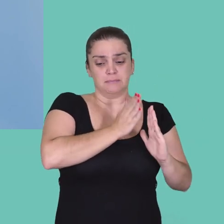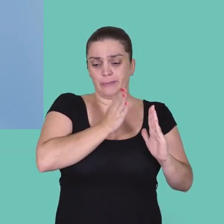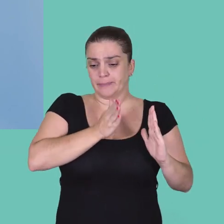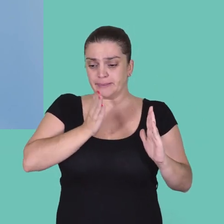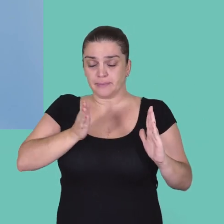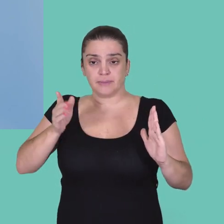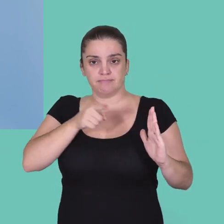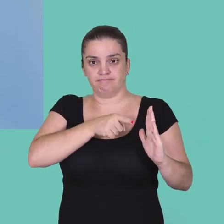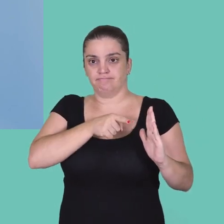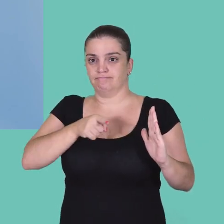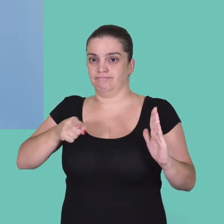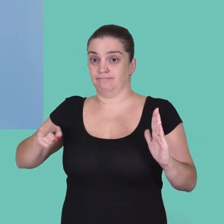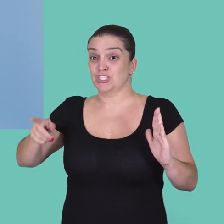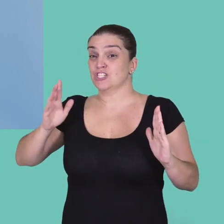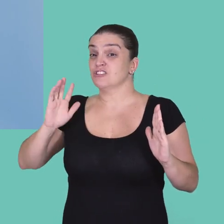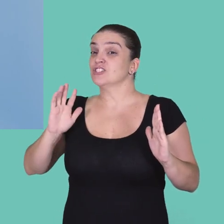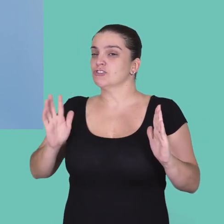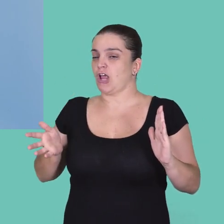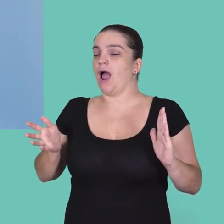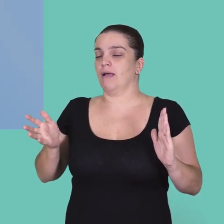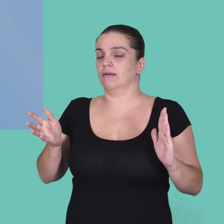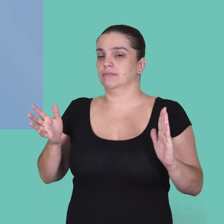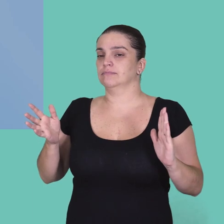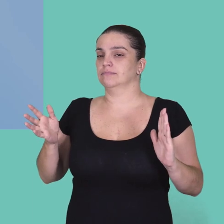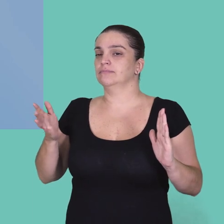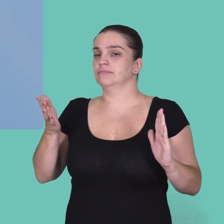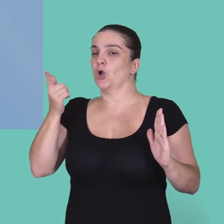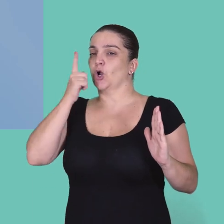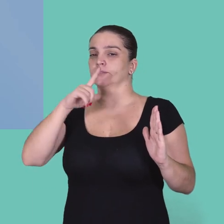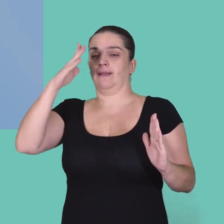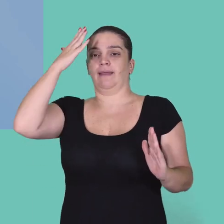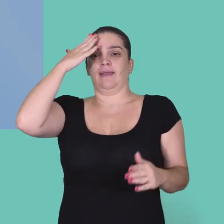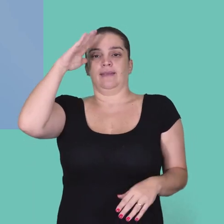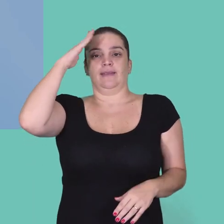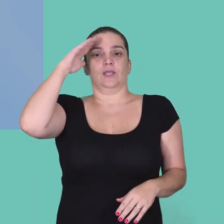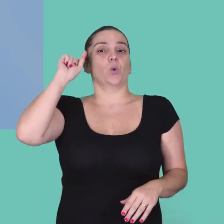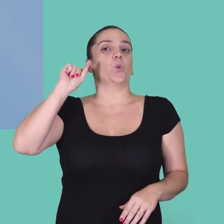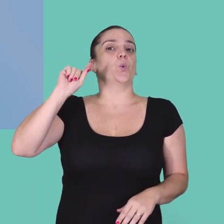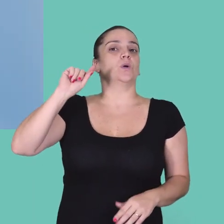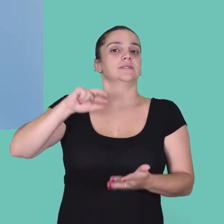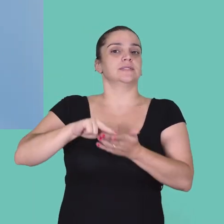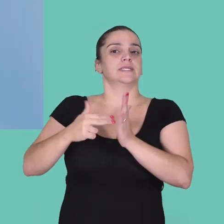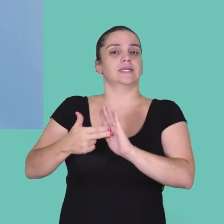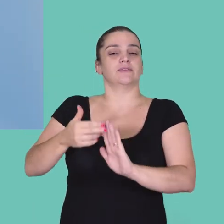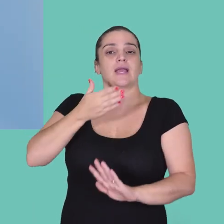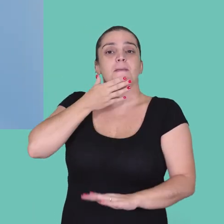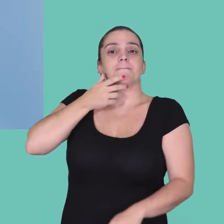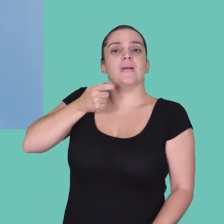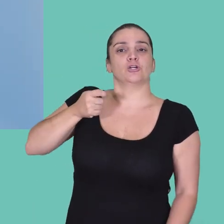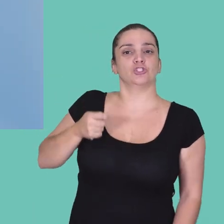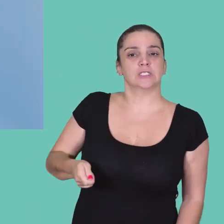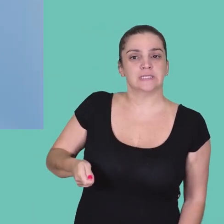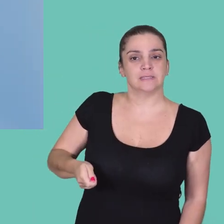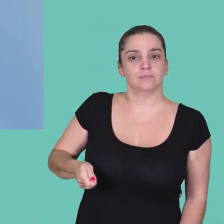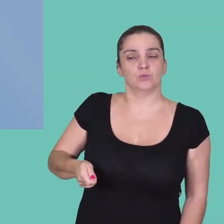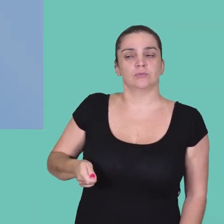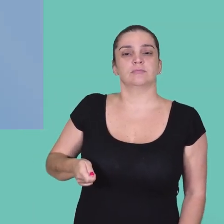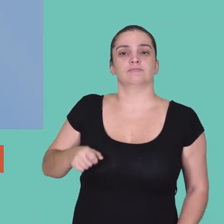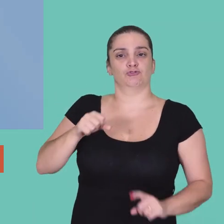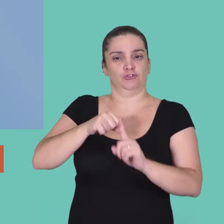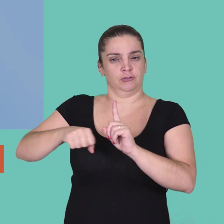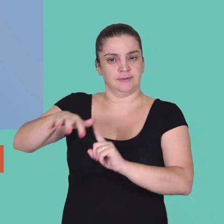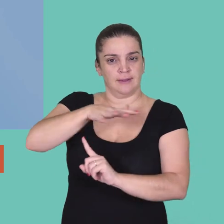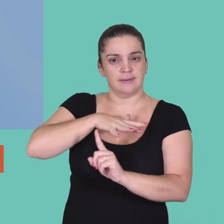para as meninas mais jovens, todas elas já tinham noção completa, ou muito bem estruturada, sobre o machismo na sociedade.